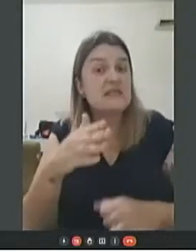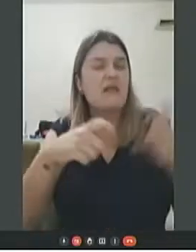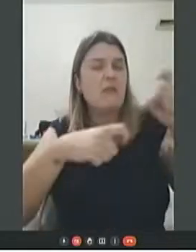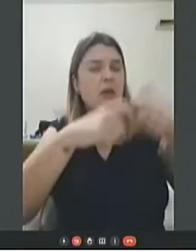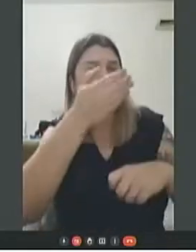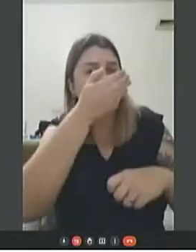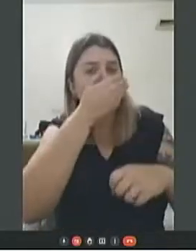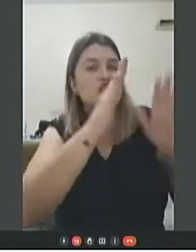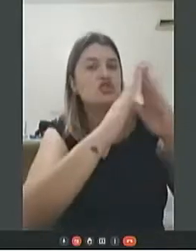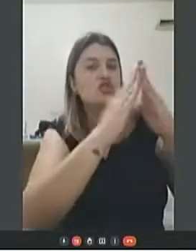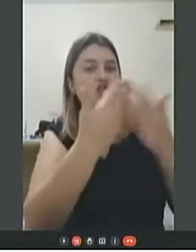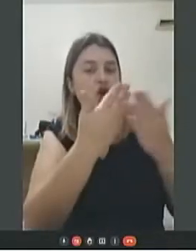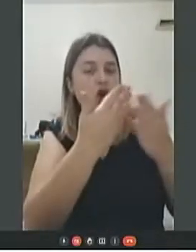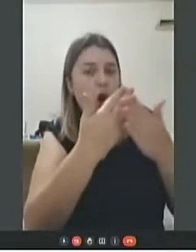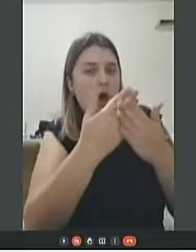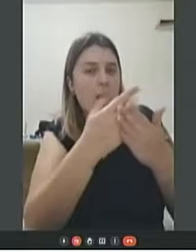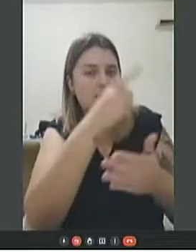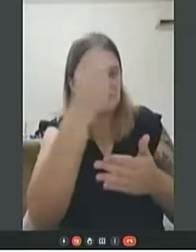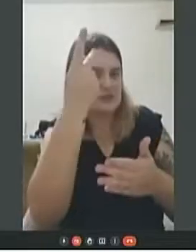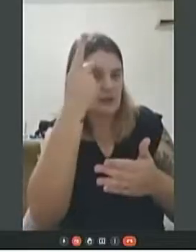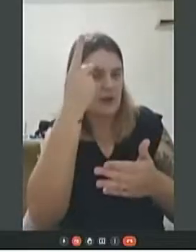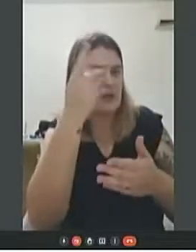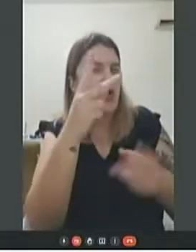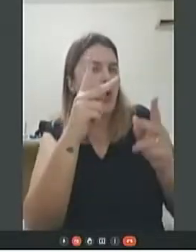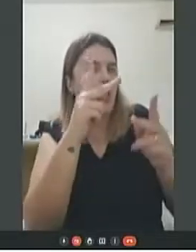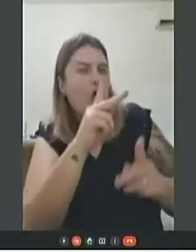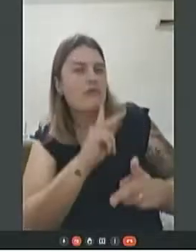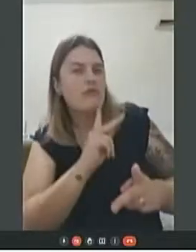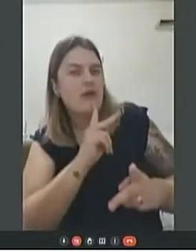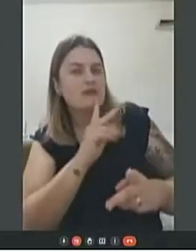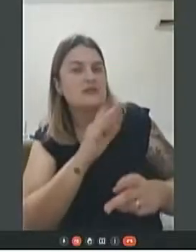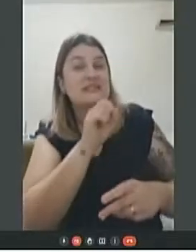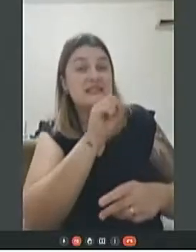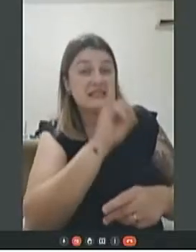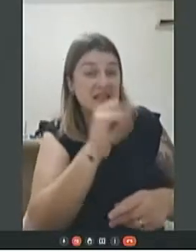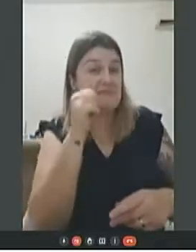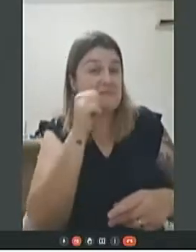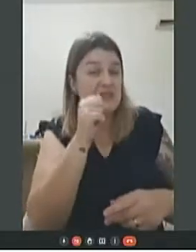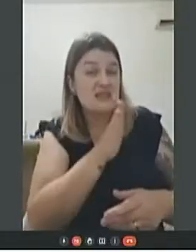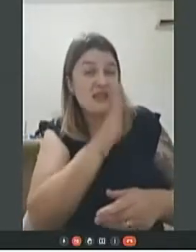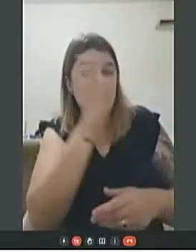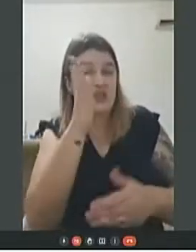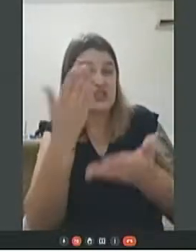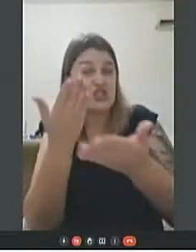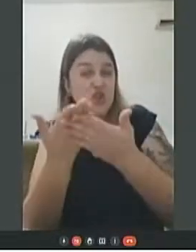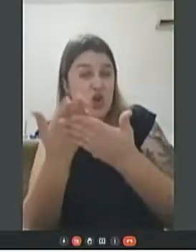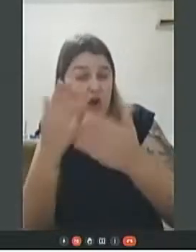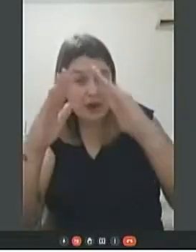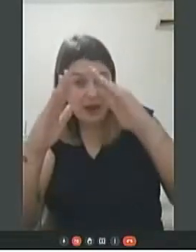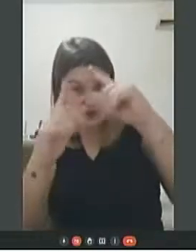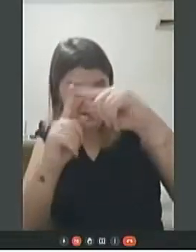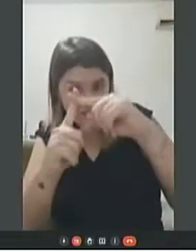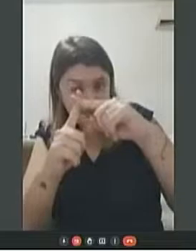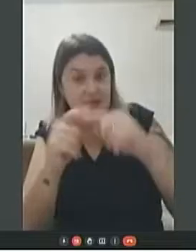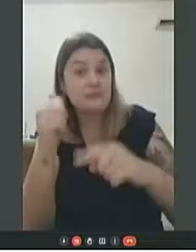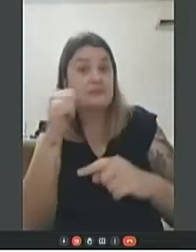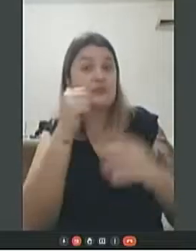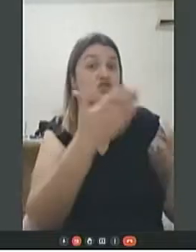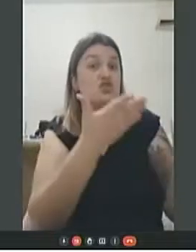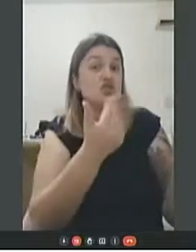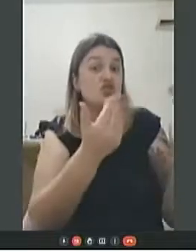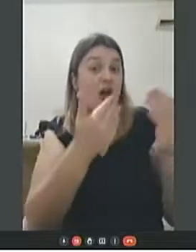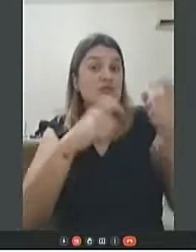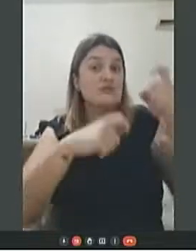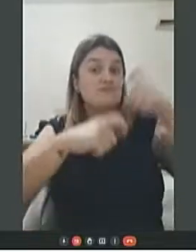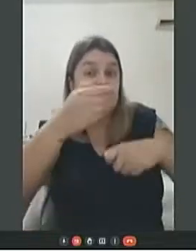reconhece agressores. Se ela estivesse na igreja, isso não aconteceria. Jovem é estuprada dentro de